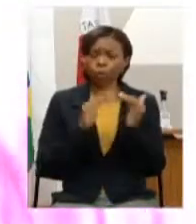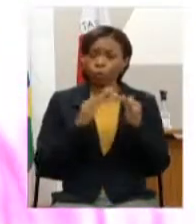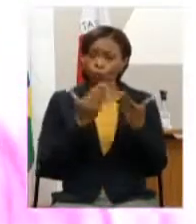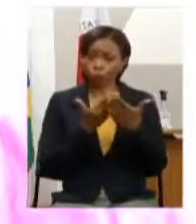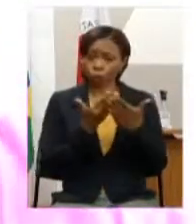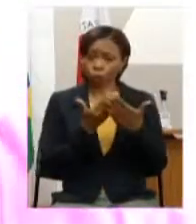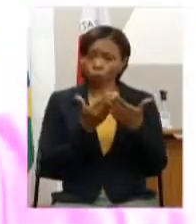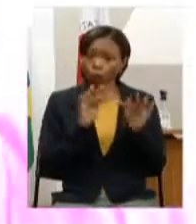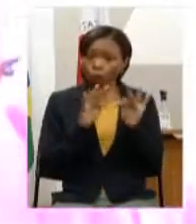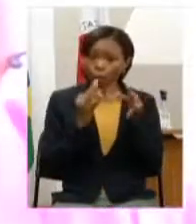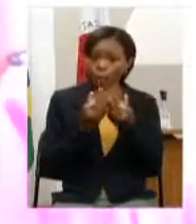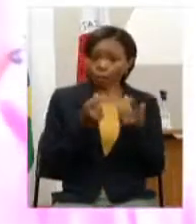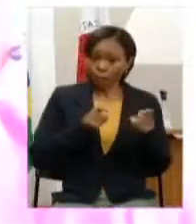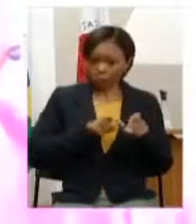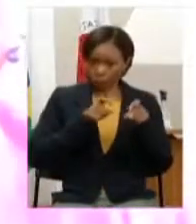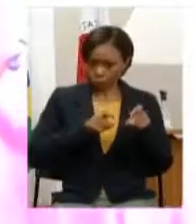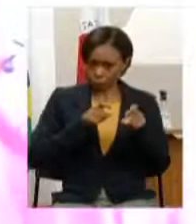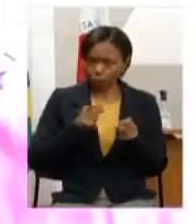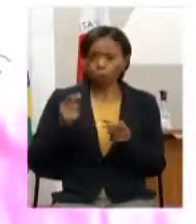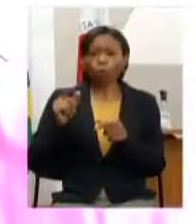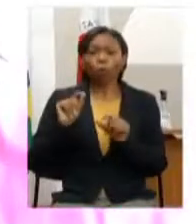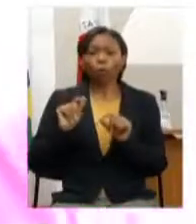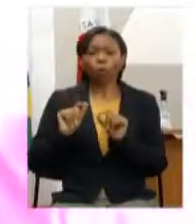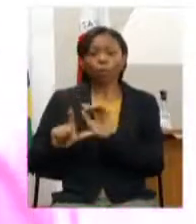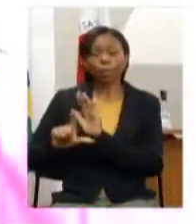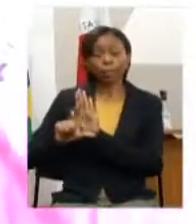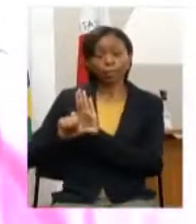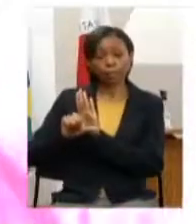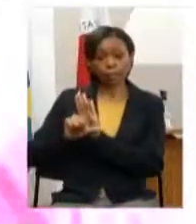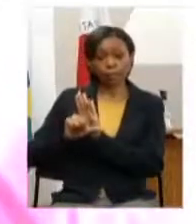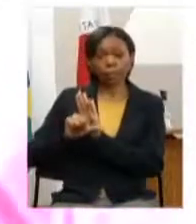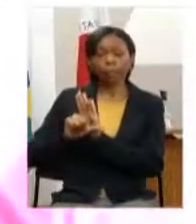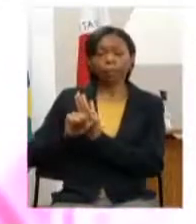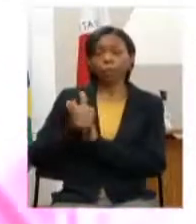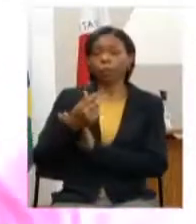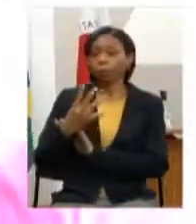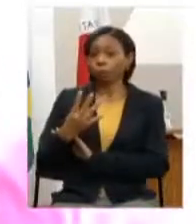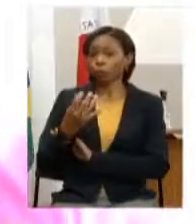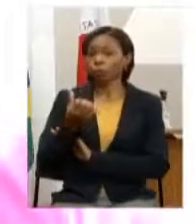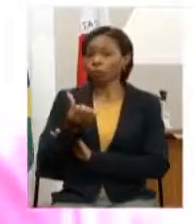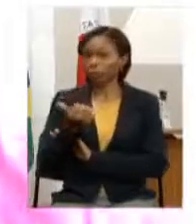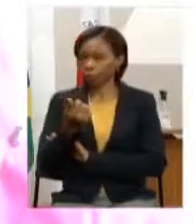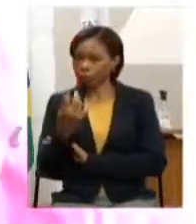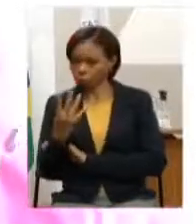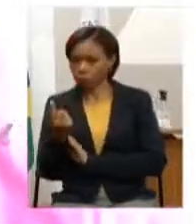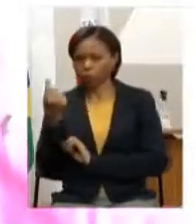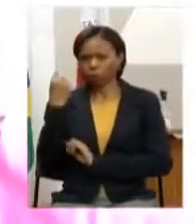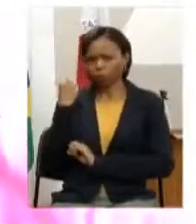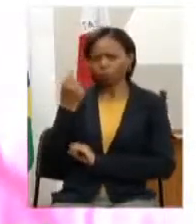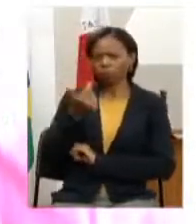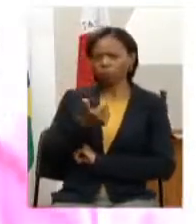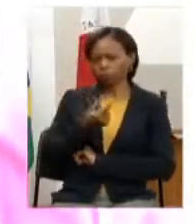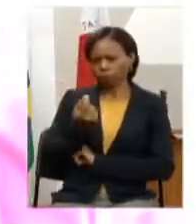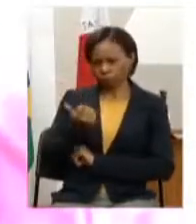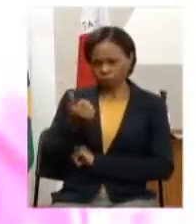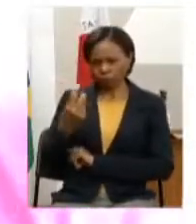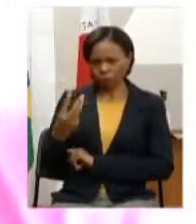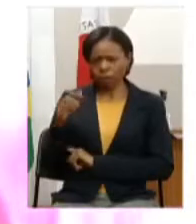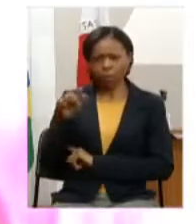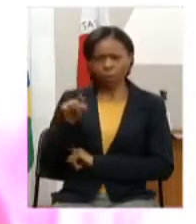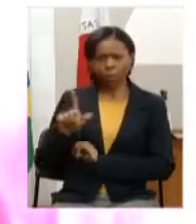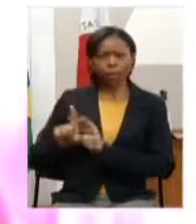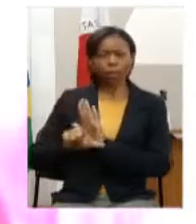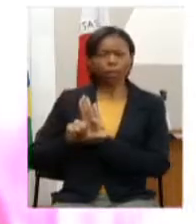de Minas Gerais ele é disciplinado pela lei 14.614 que é de 2003 essa lei ela foi regulamentada pelo